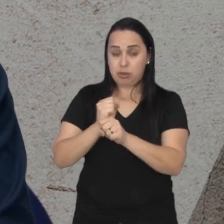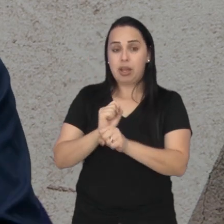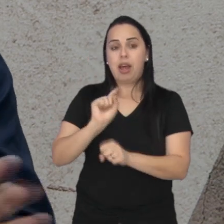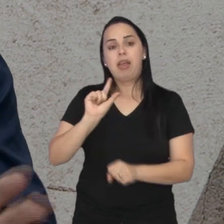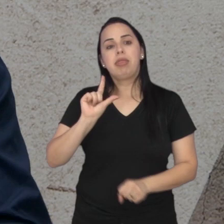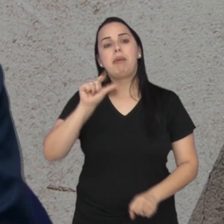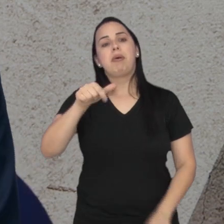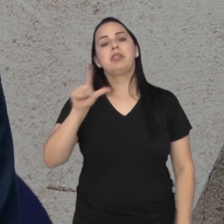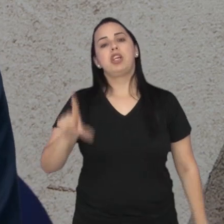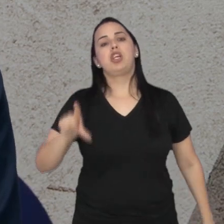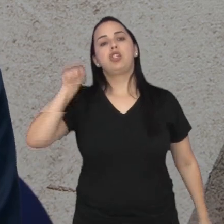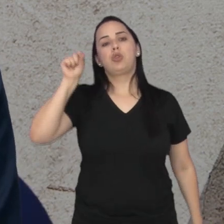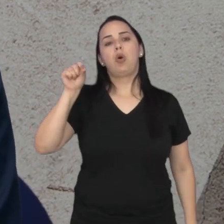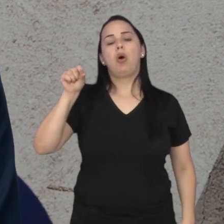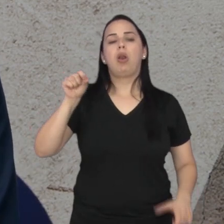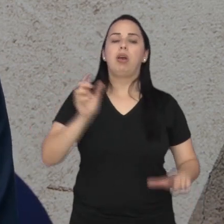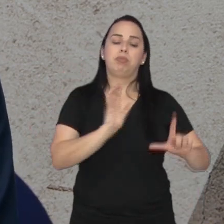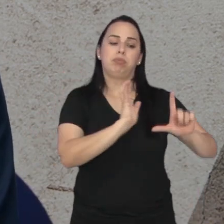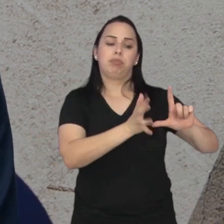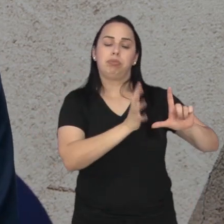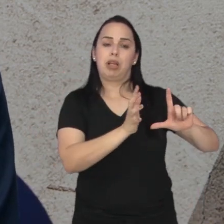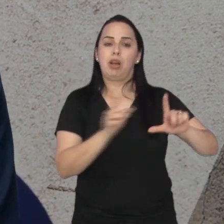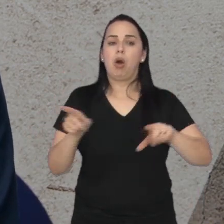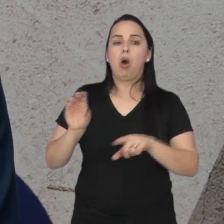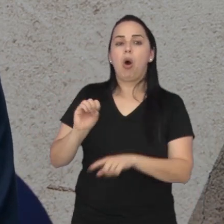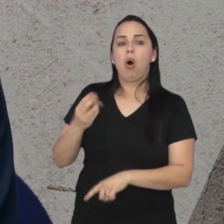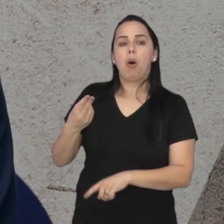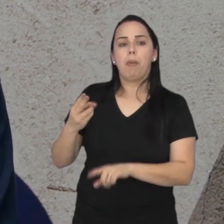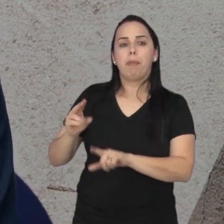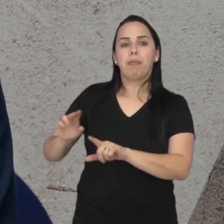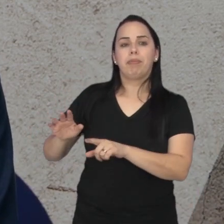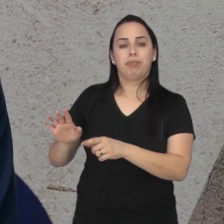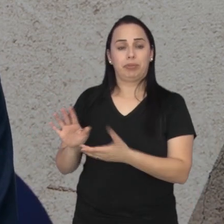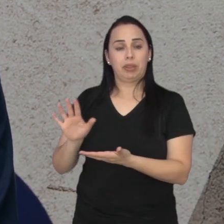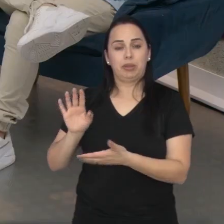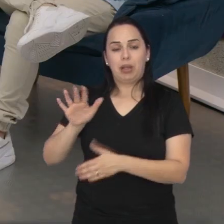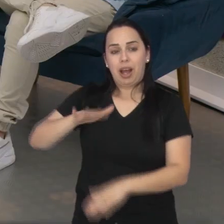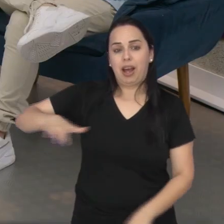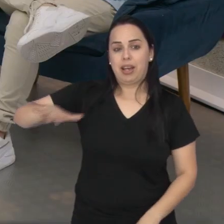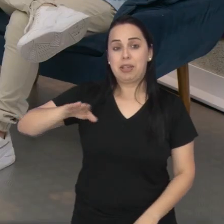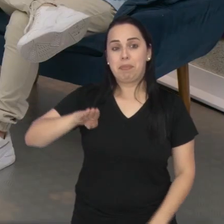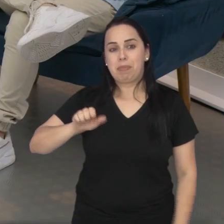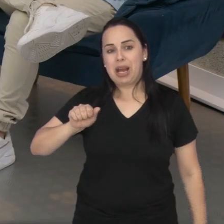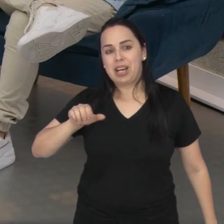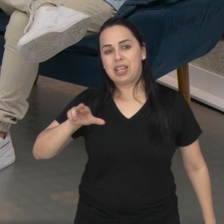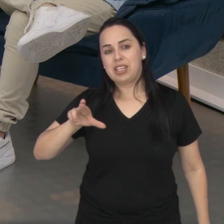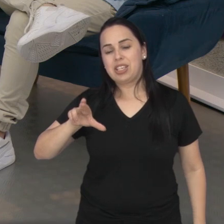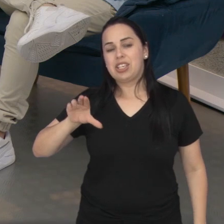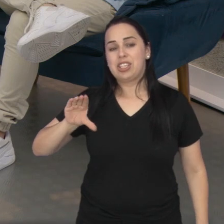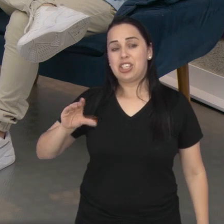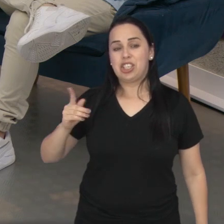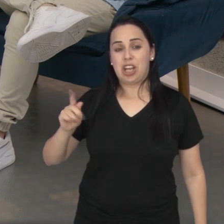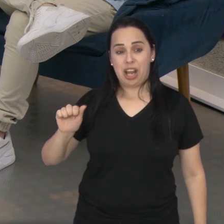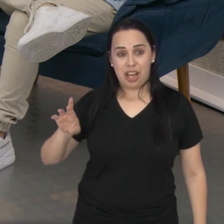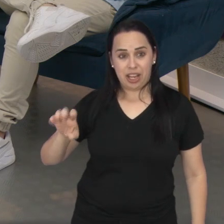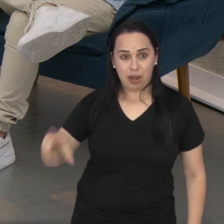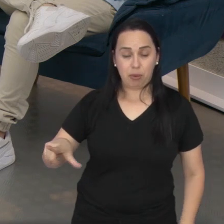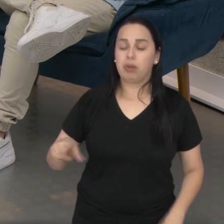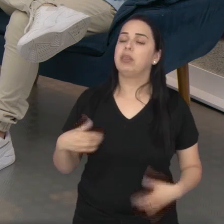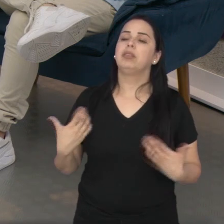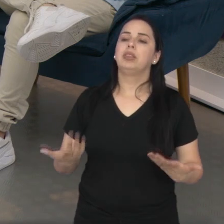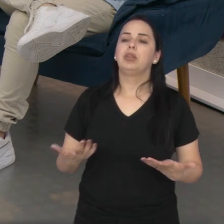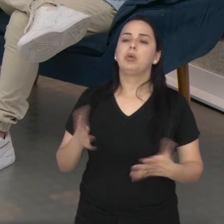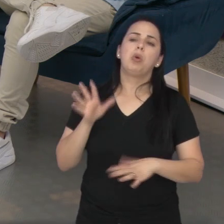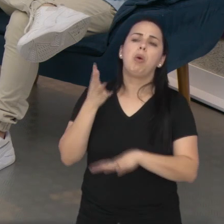anos, e depois você vai optar por fazer a licenciatura ou o bacharelado. E, professor, já buscando as disciplinas, quais são essas